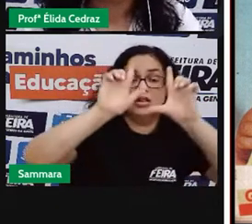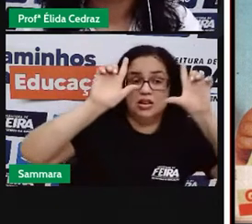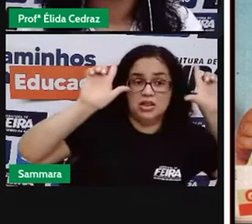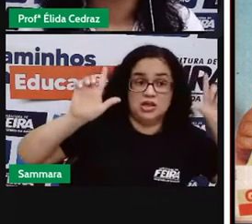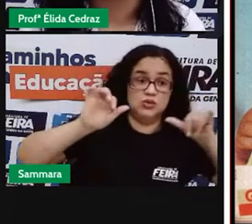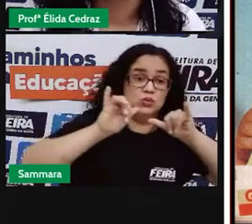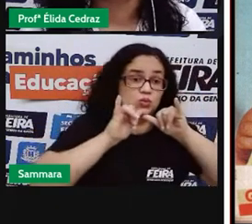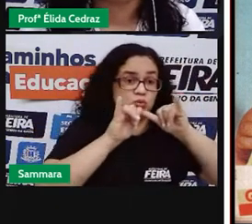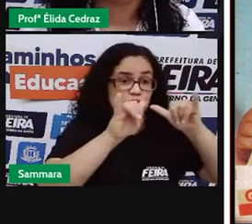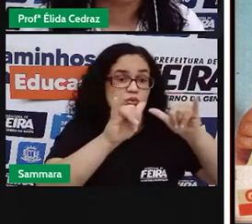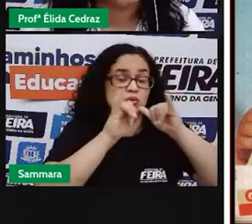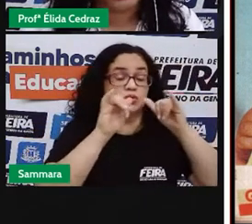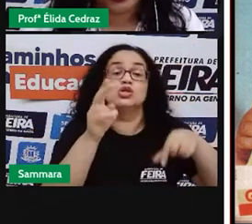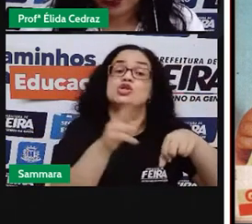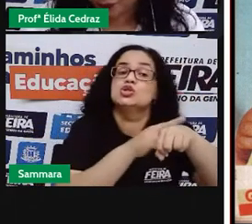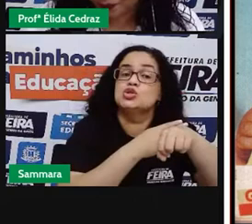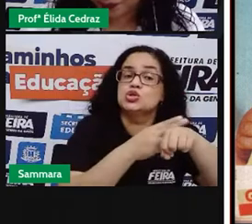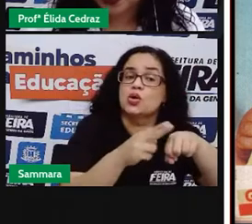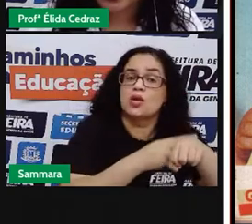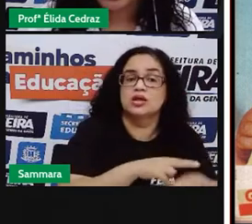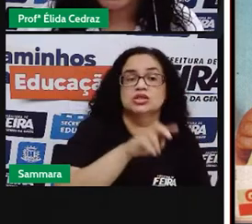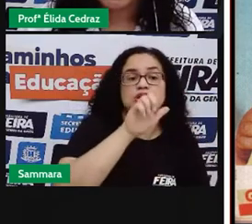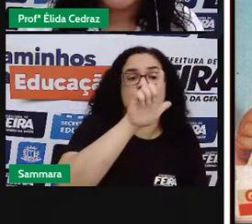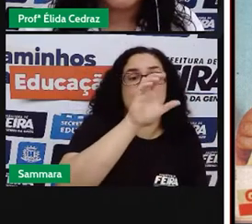anúncio do chocolate louco.